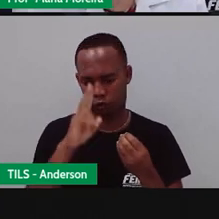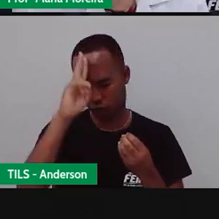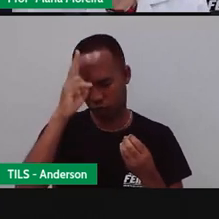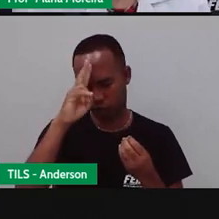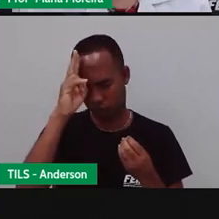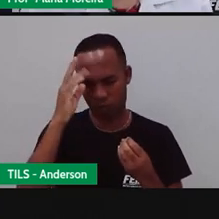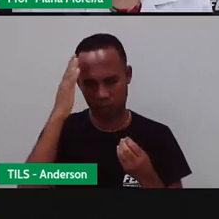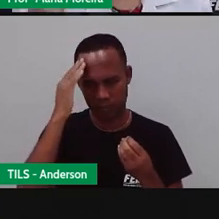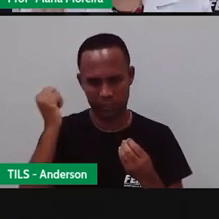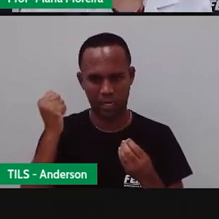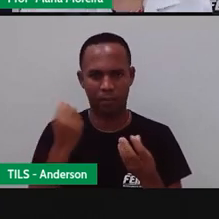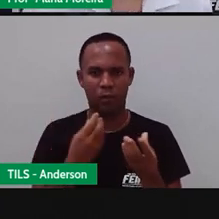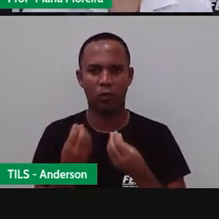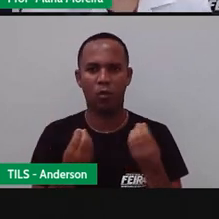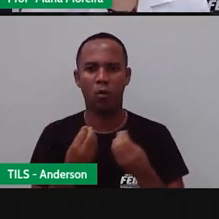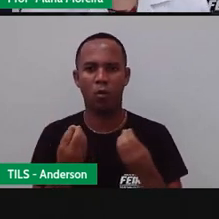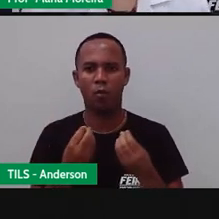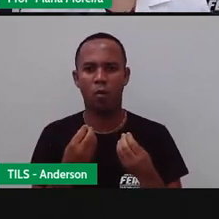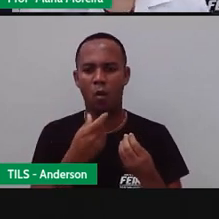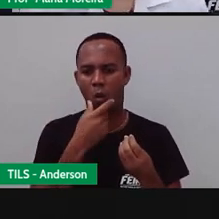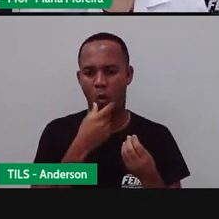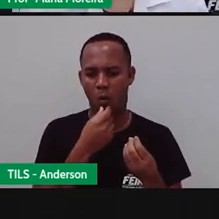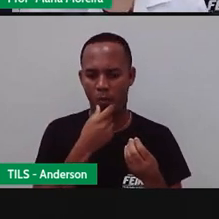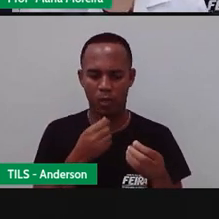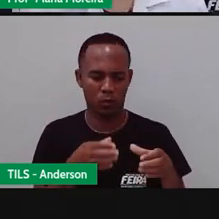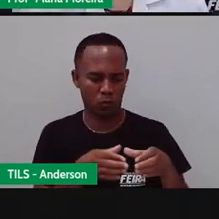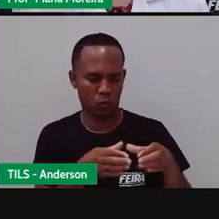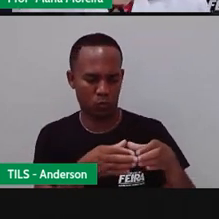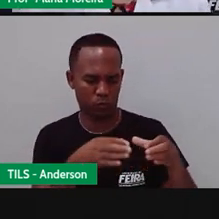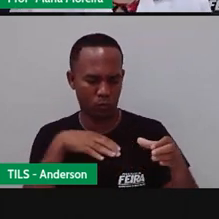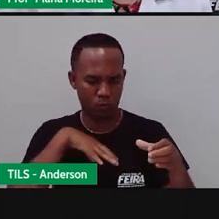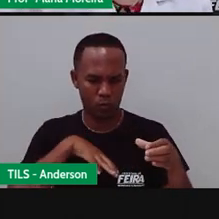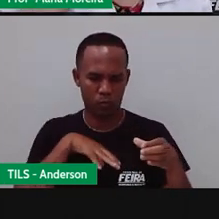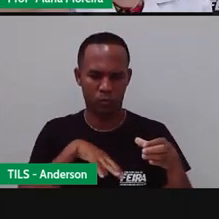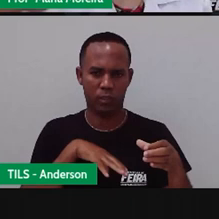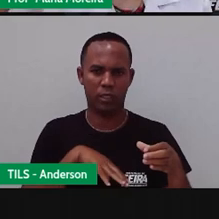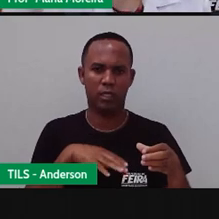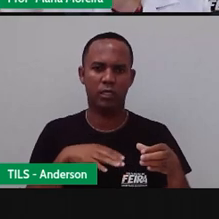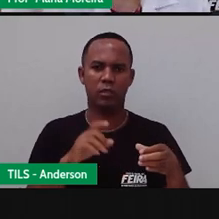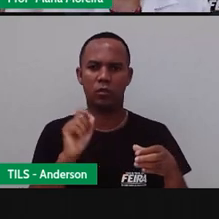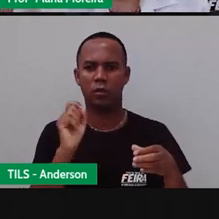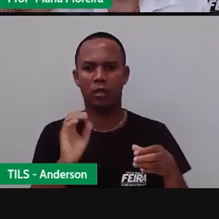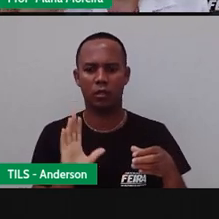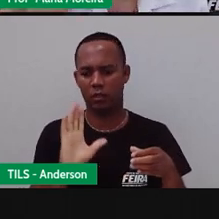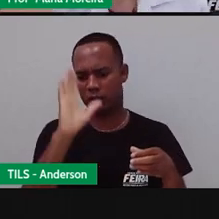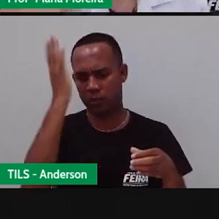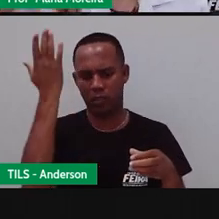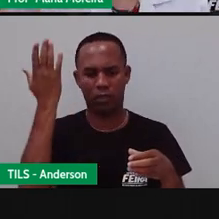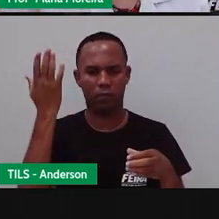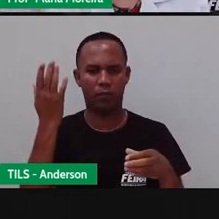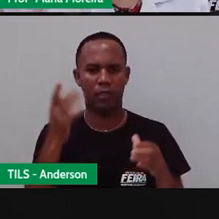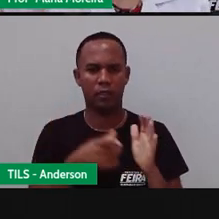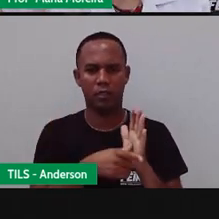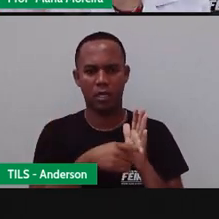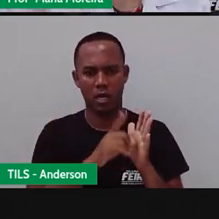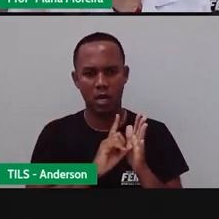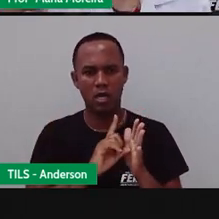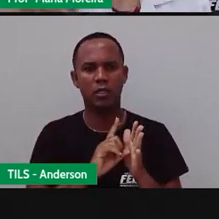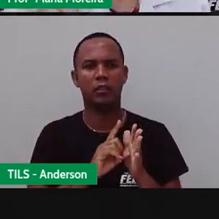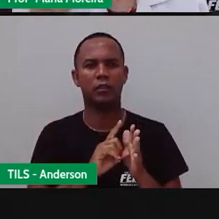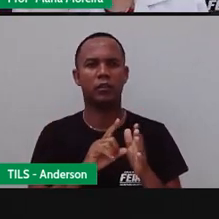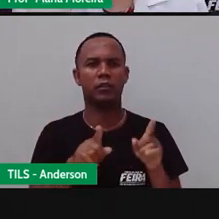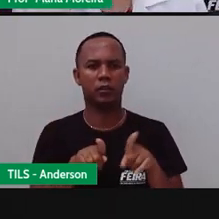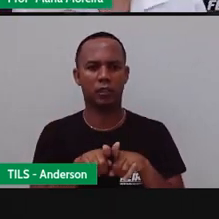sabe como foi a chegada dos portugueses. Não é isso? O que aconteceu, né? Antes aqui.